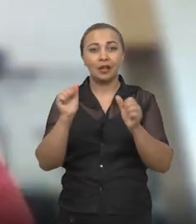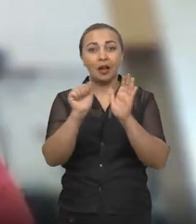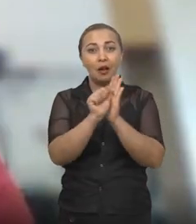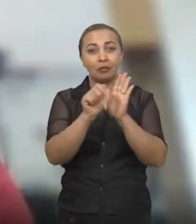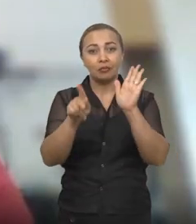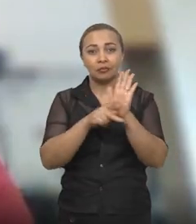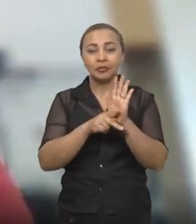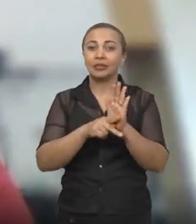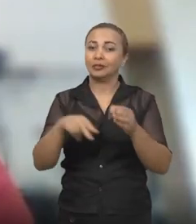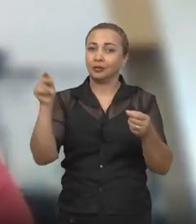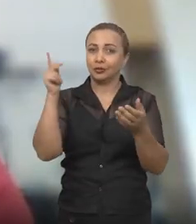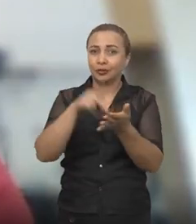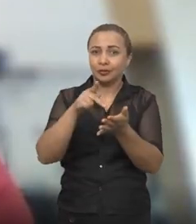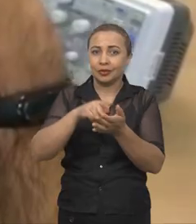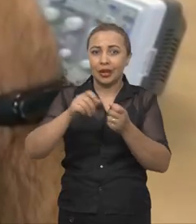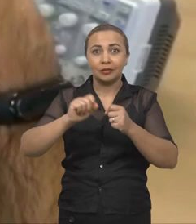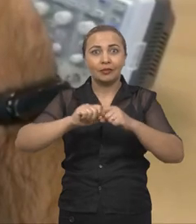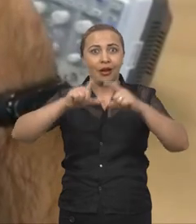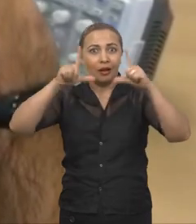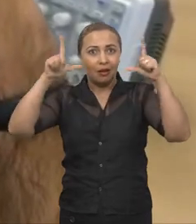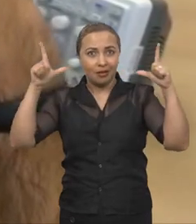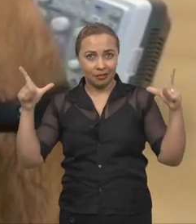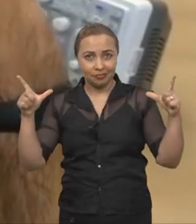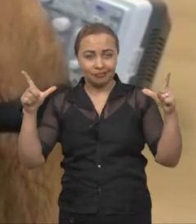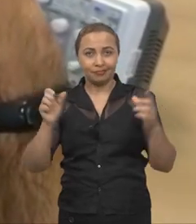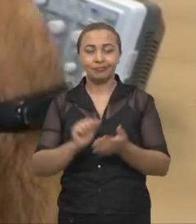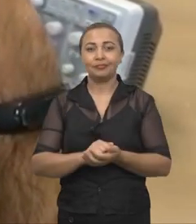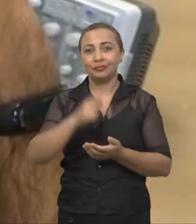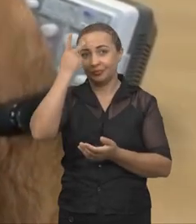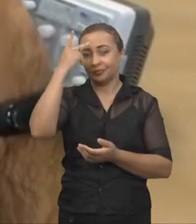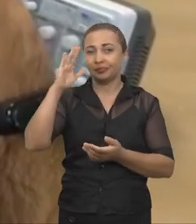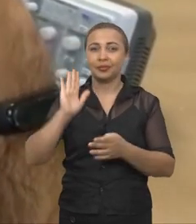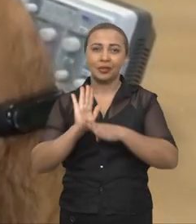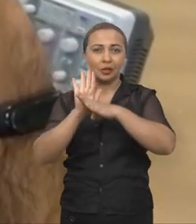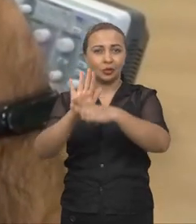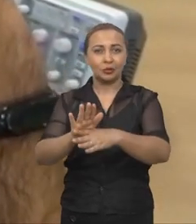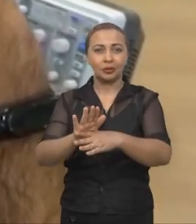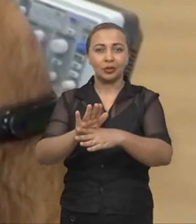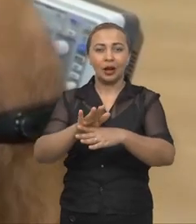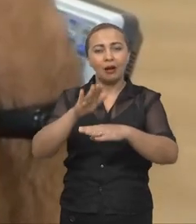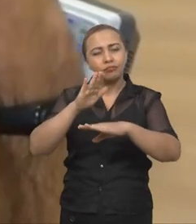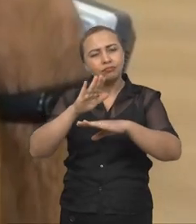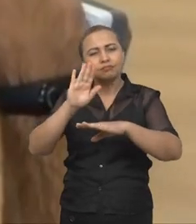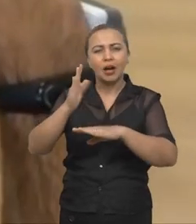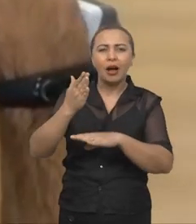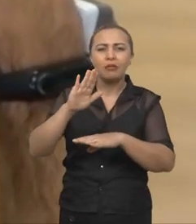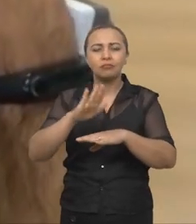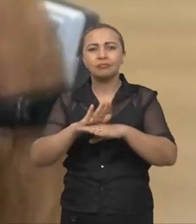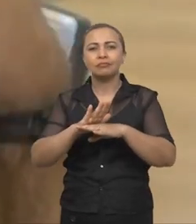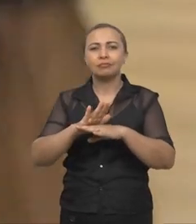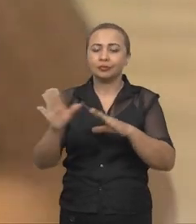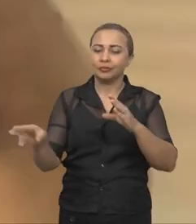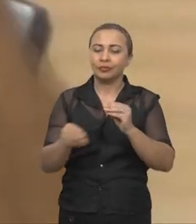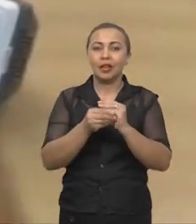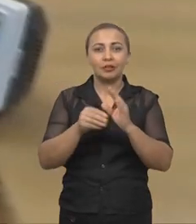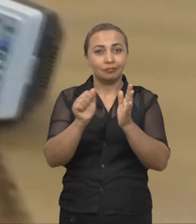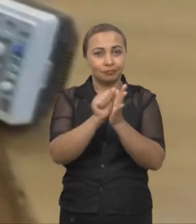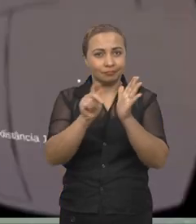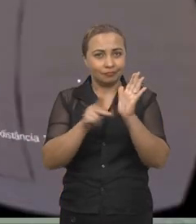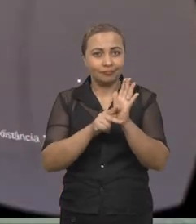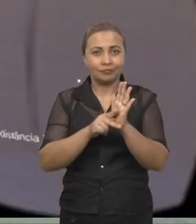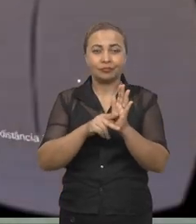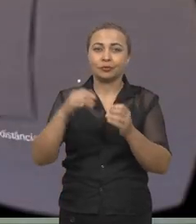é um aplicativo de realidade aumentada para auxiliar pessoas com deficiência parcial. Você instala o aplicativo,